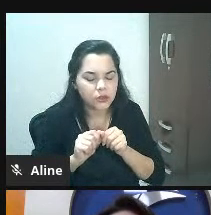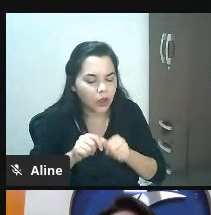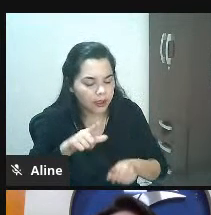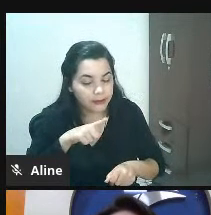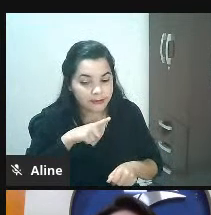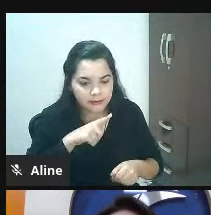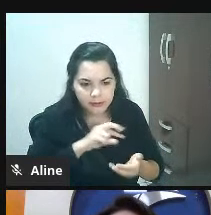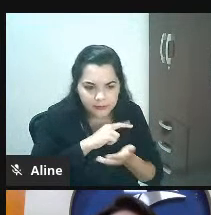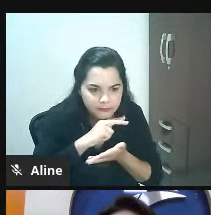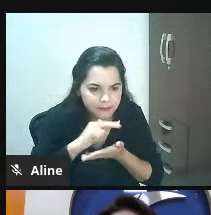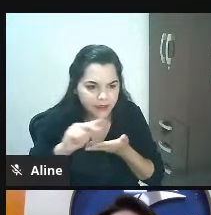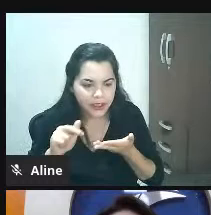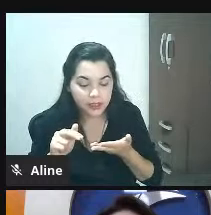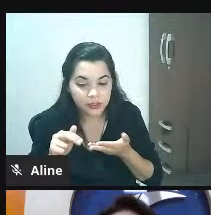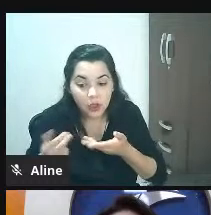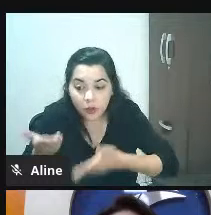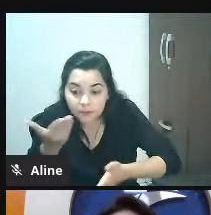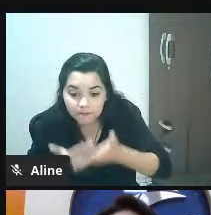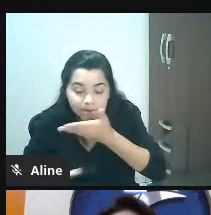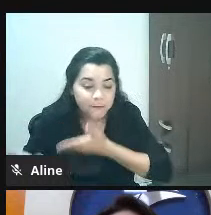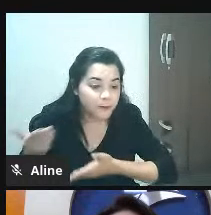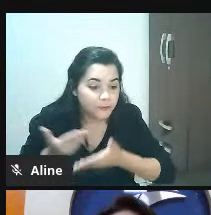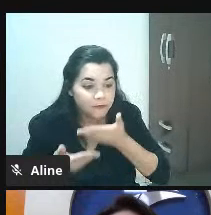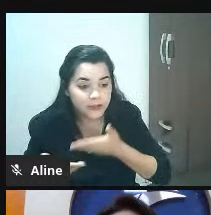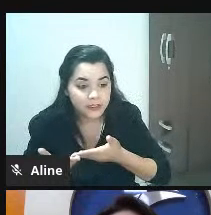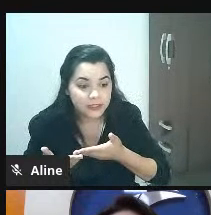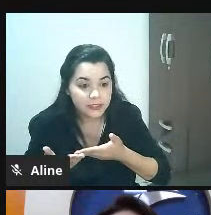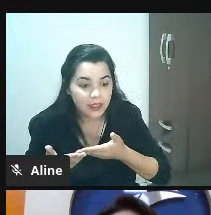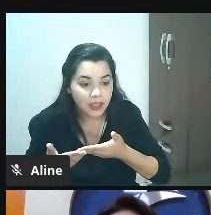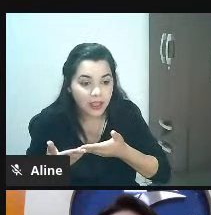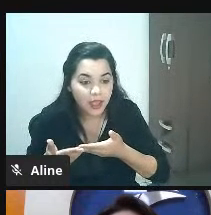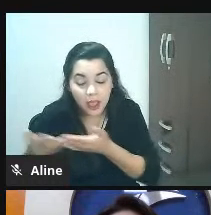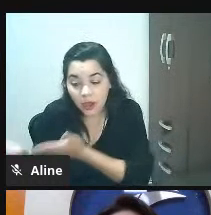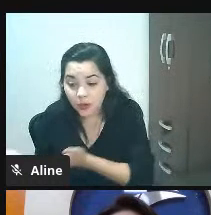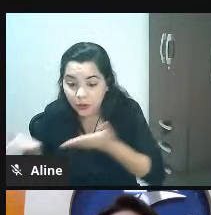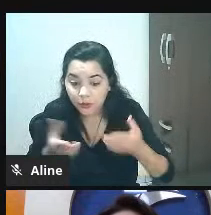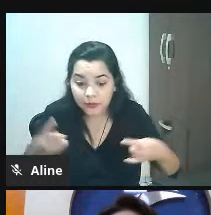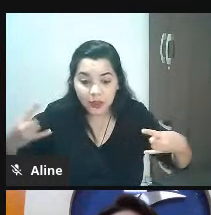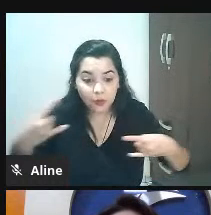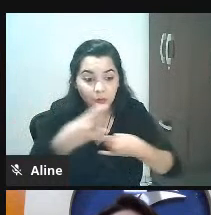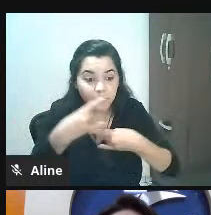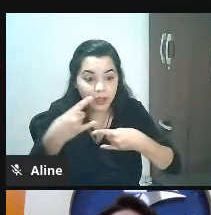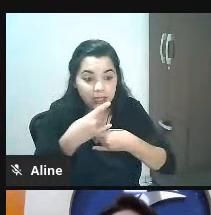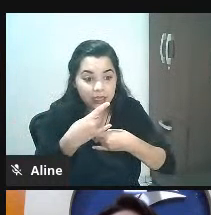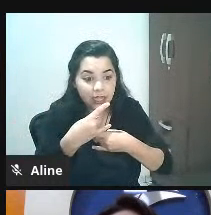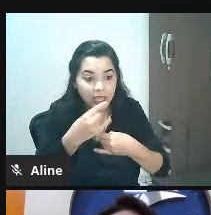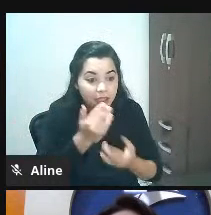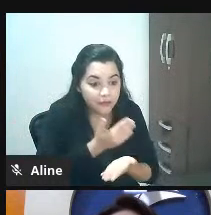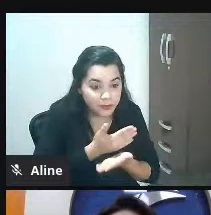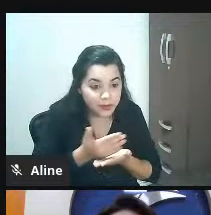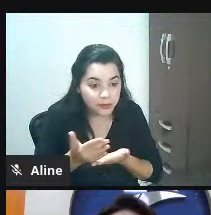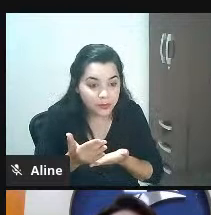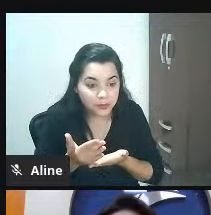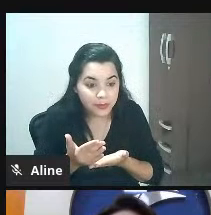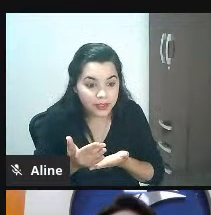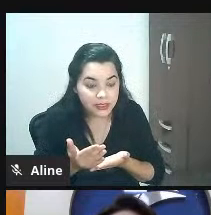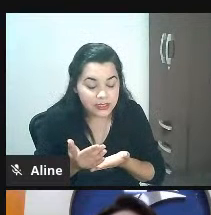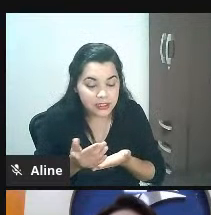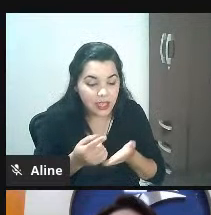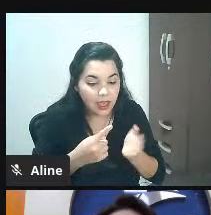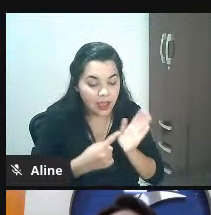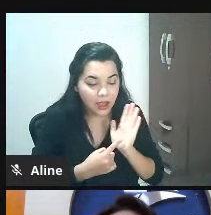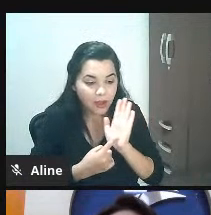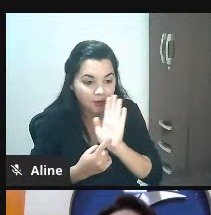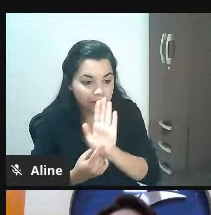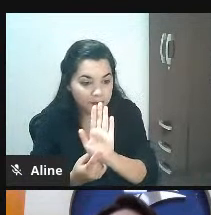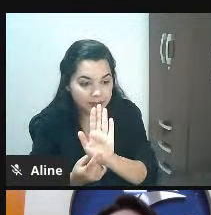pode conversar com essas pessoas você pode convocá-las para uma live de um lançamento de uma sessão na tua loja que não tinha você vai fazer